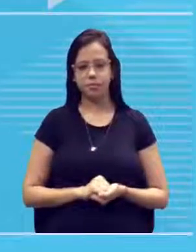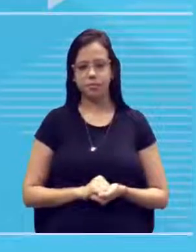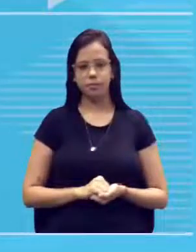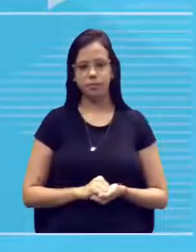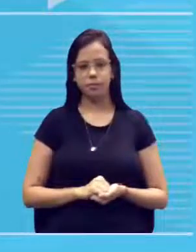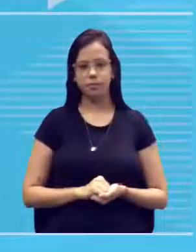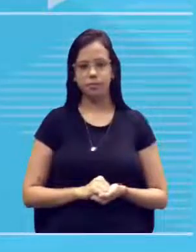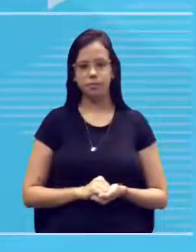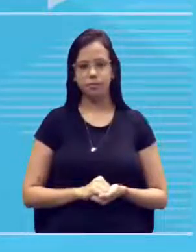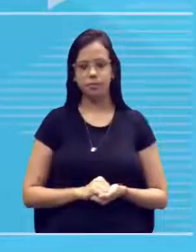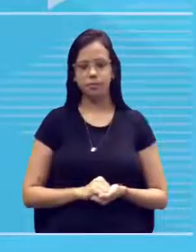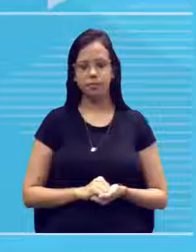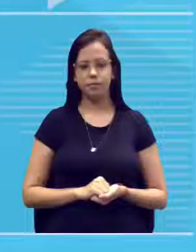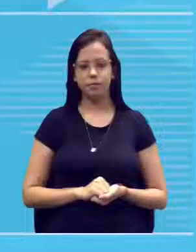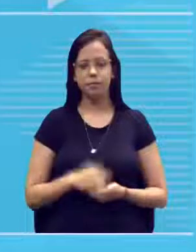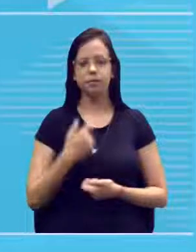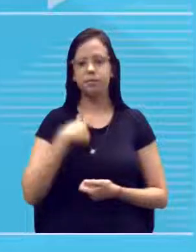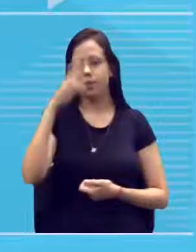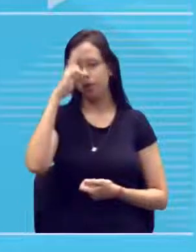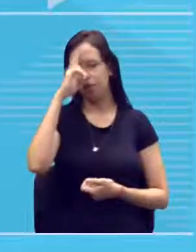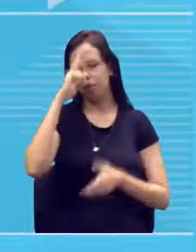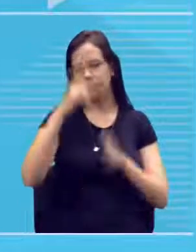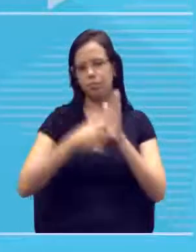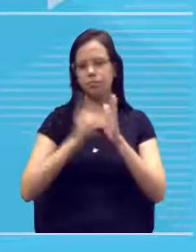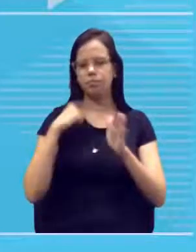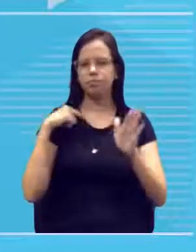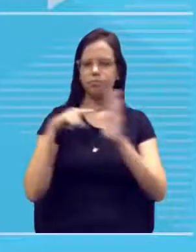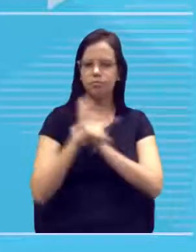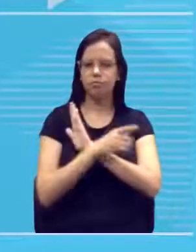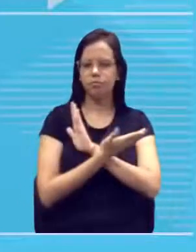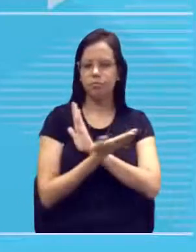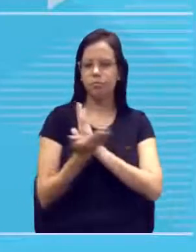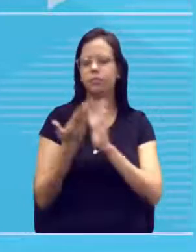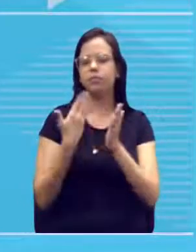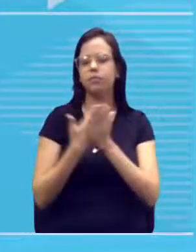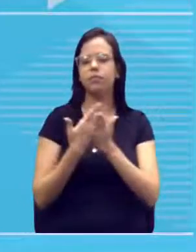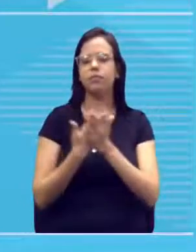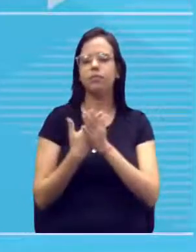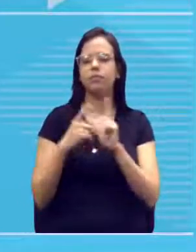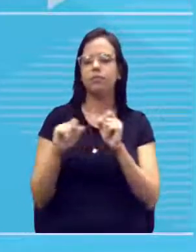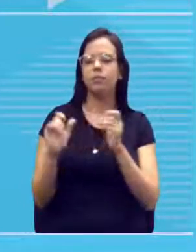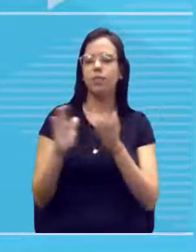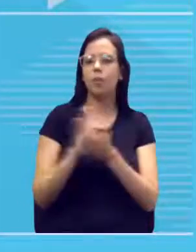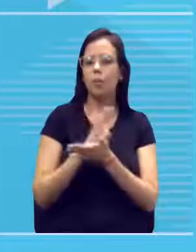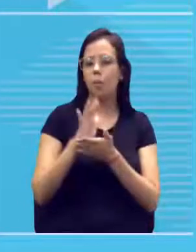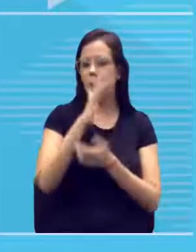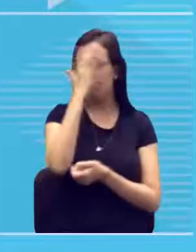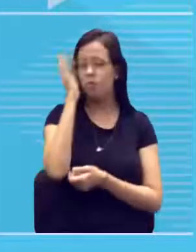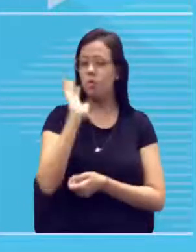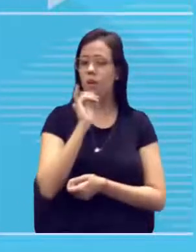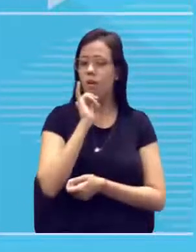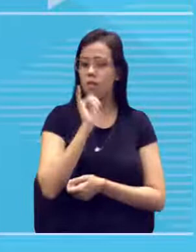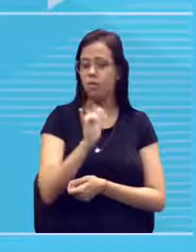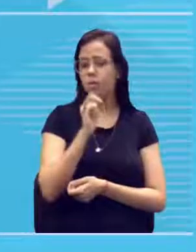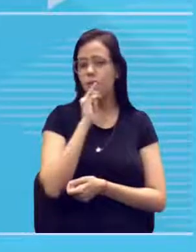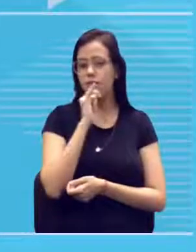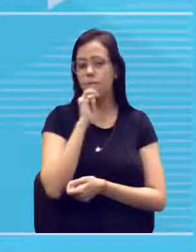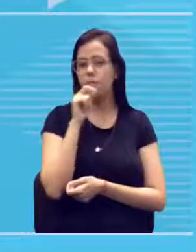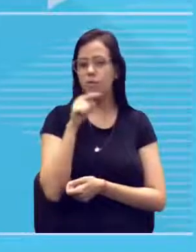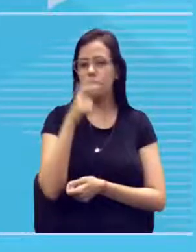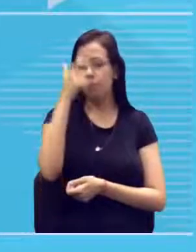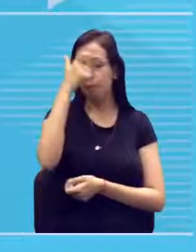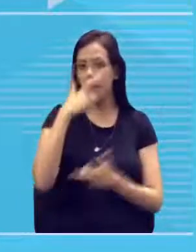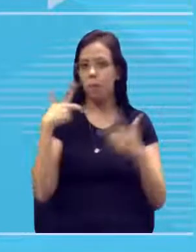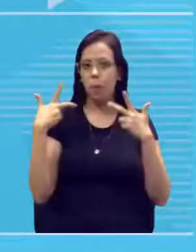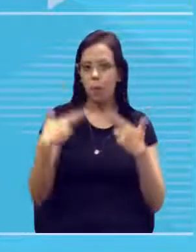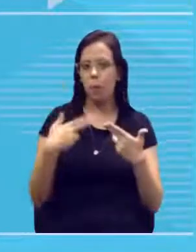certo? Eu lembro que até fiz aquela pergunta para vocês na aula, né? Alguém já disse para vocês que você é a cara